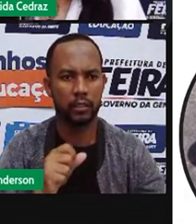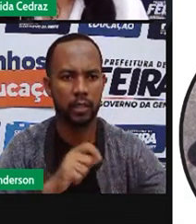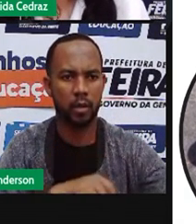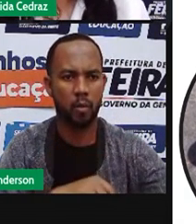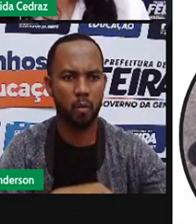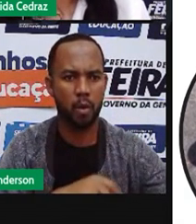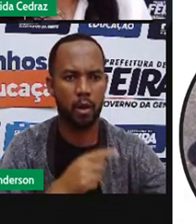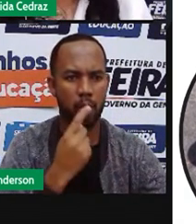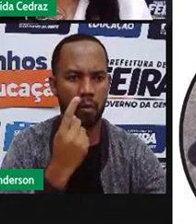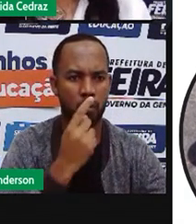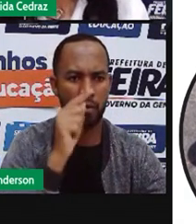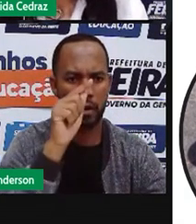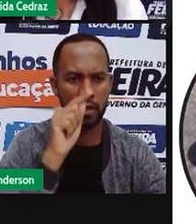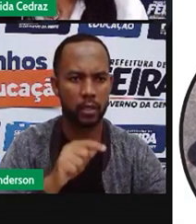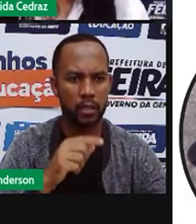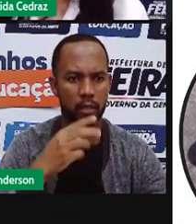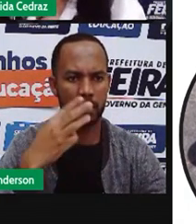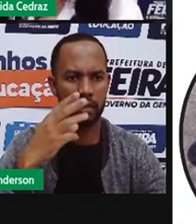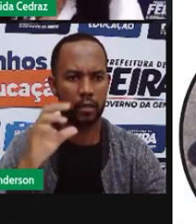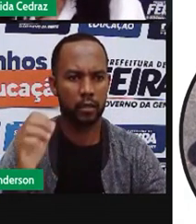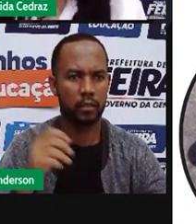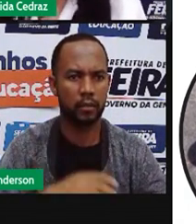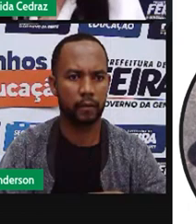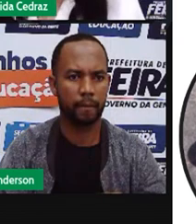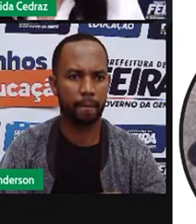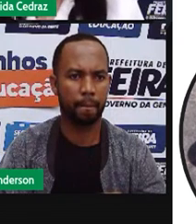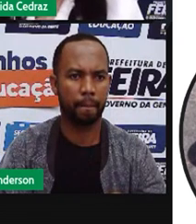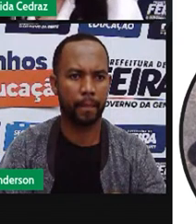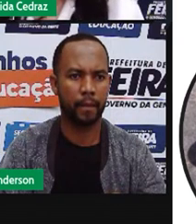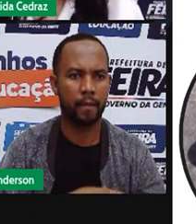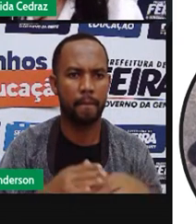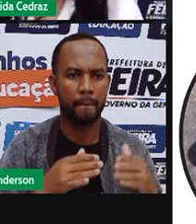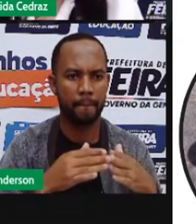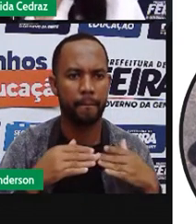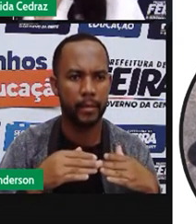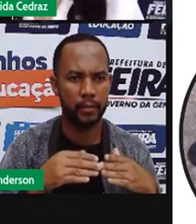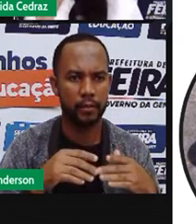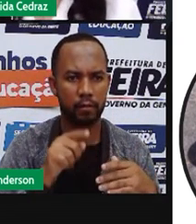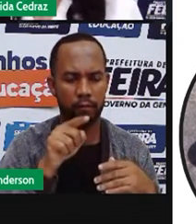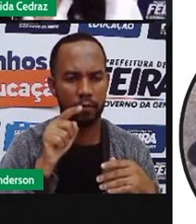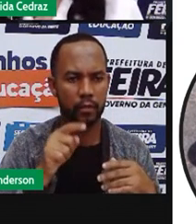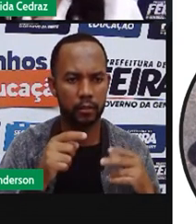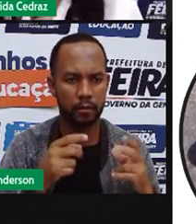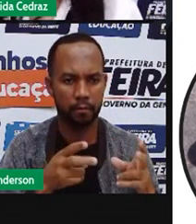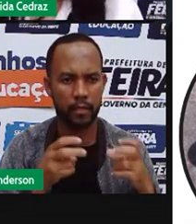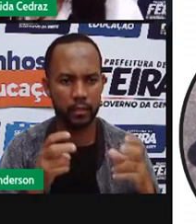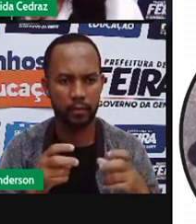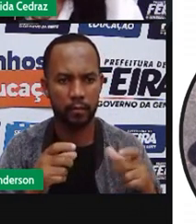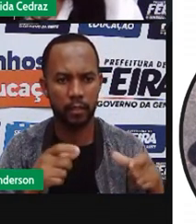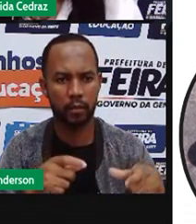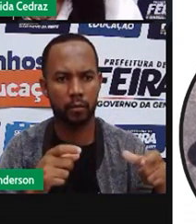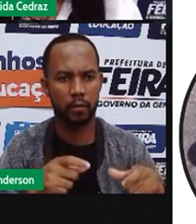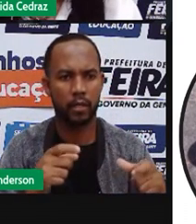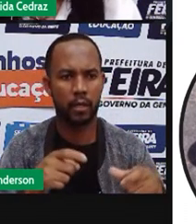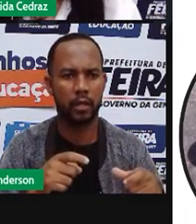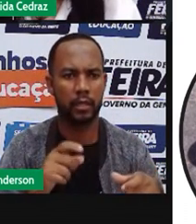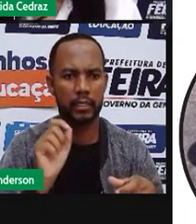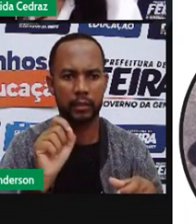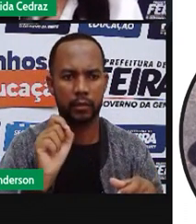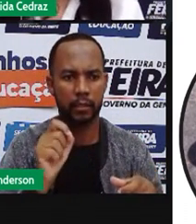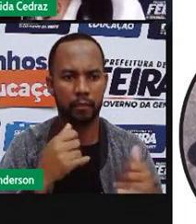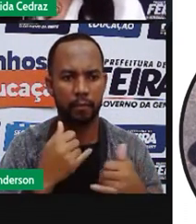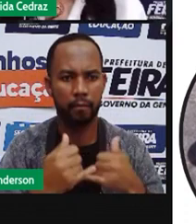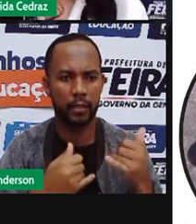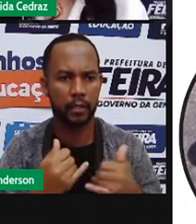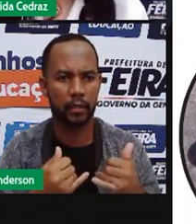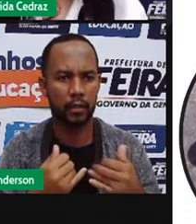trinta ou seja a cada hora e meia. Eu pedi para Arthur observar aonde estava a sombra do seu brinquedo